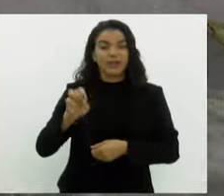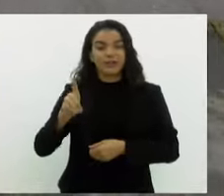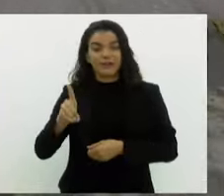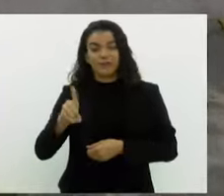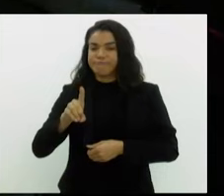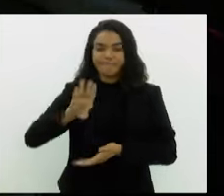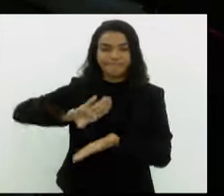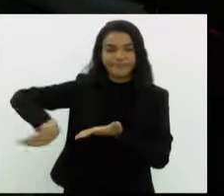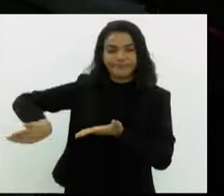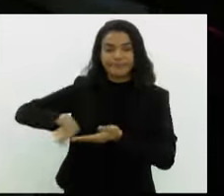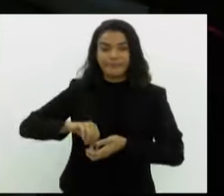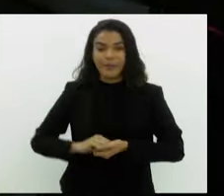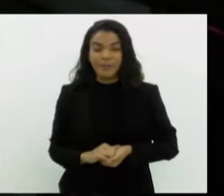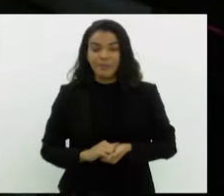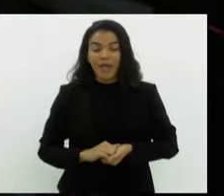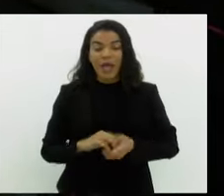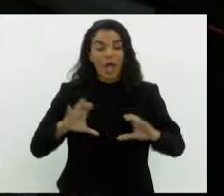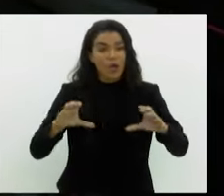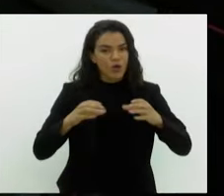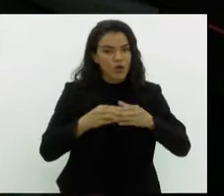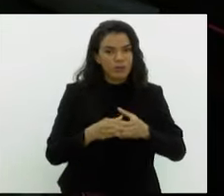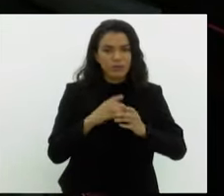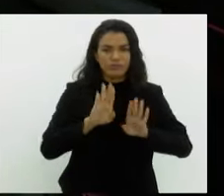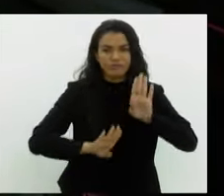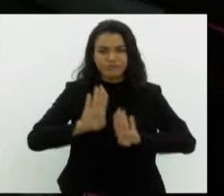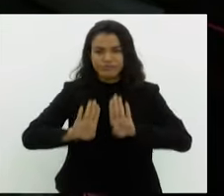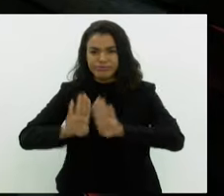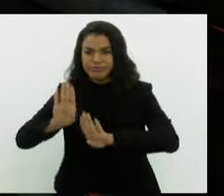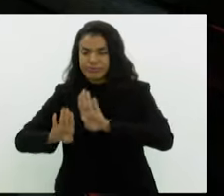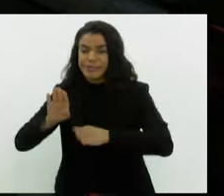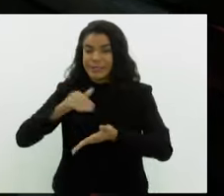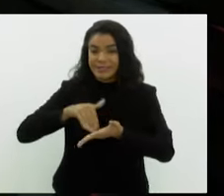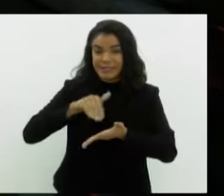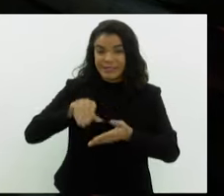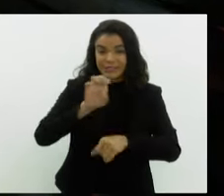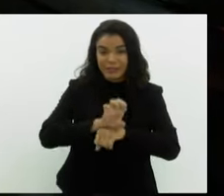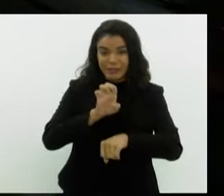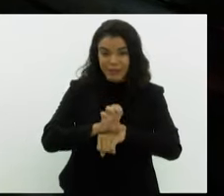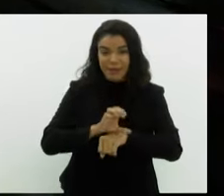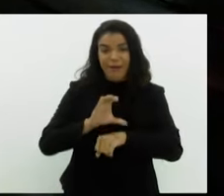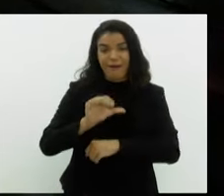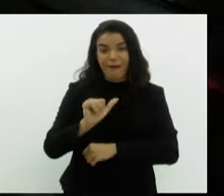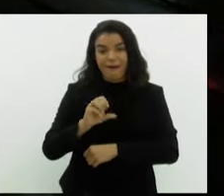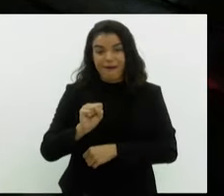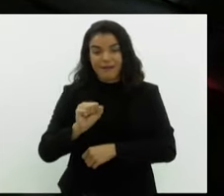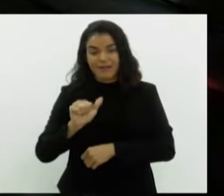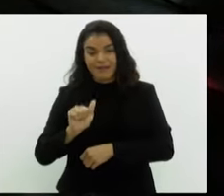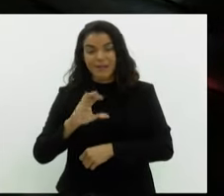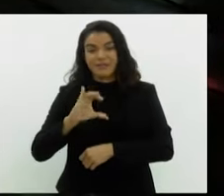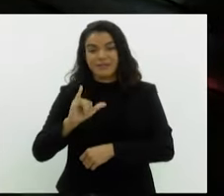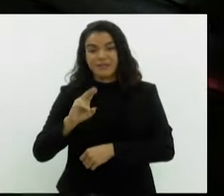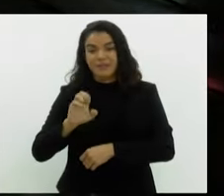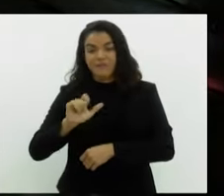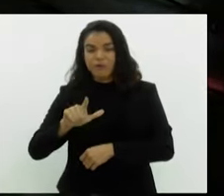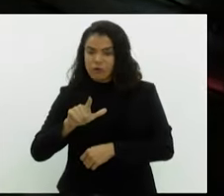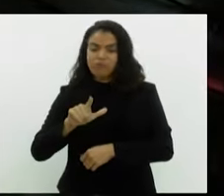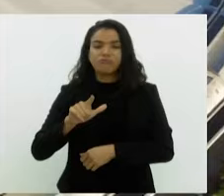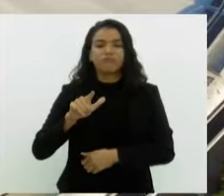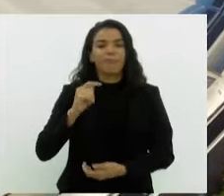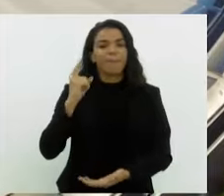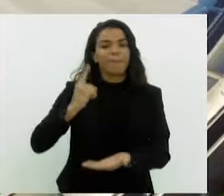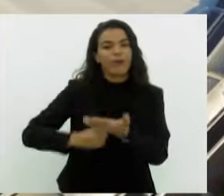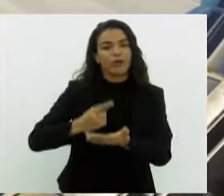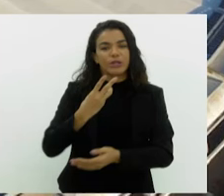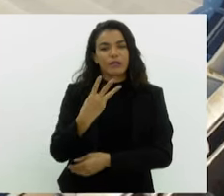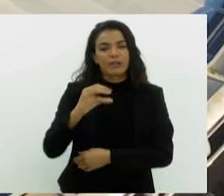desqualificada. A Comissão Especial de Licitação da Secretaria Estadual da Casa Civil marcou a terceira e última etapa para o dia 30